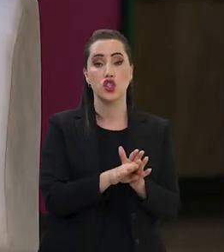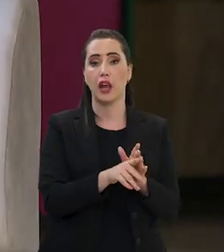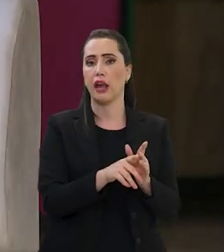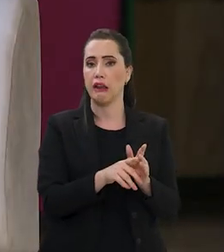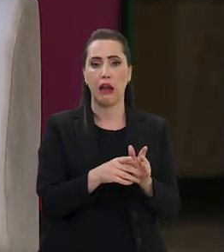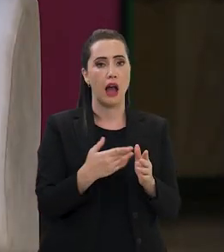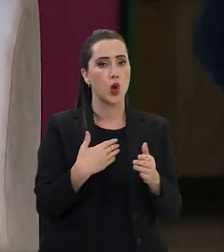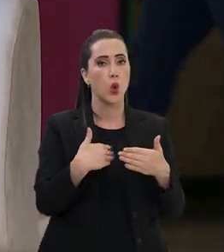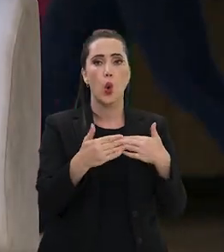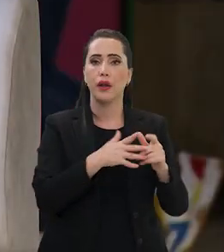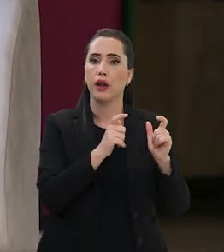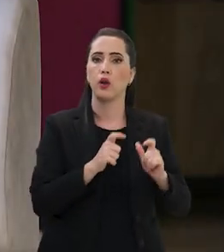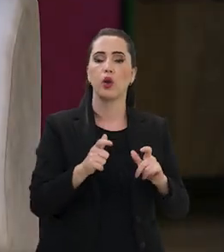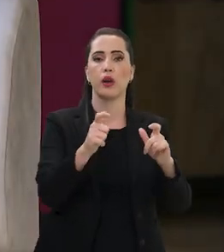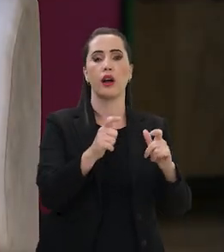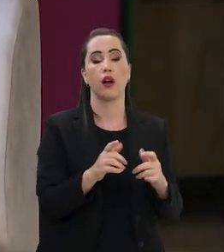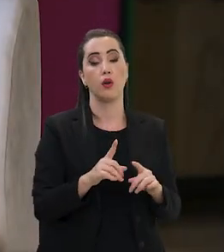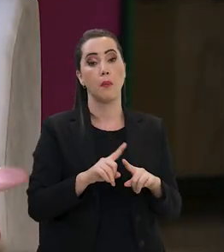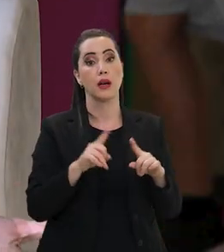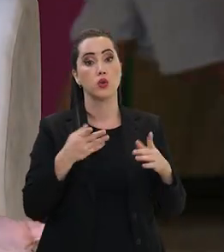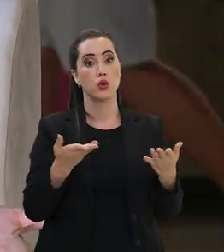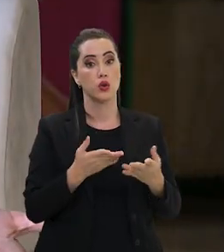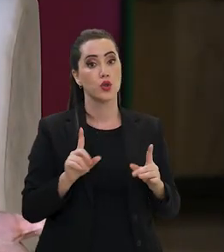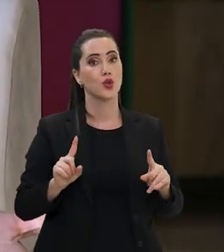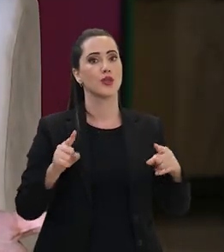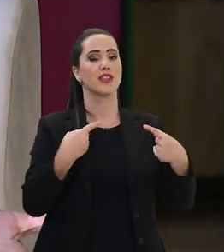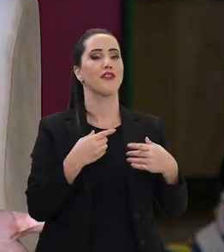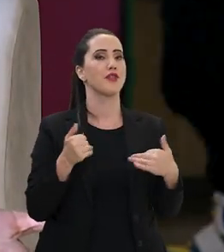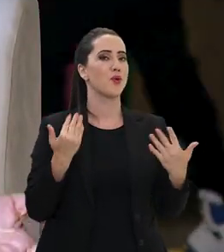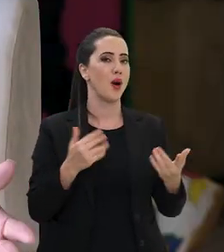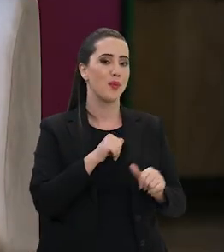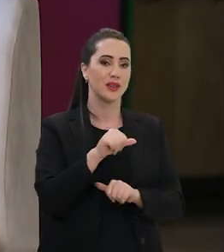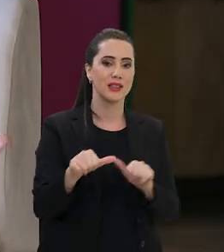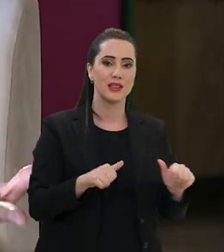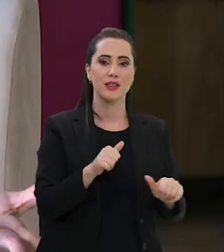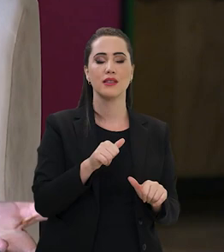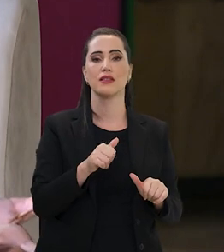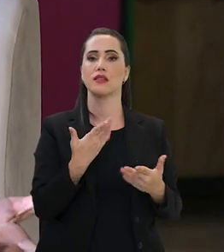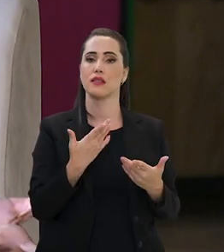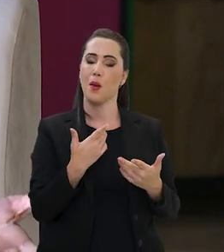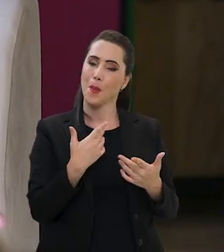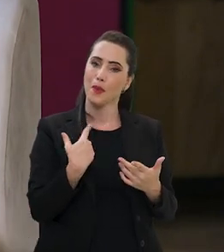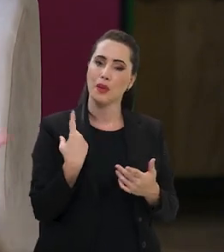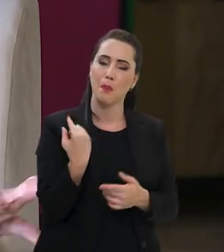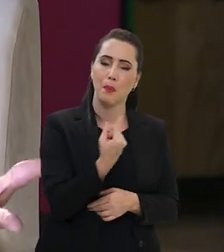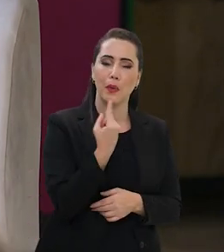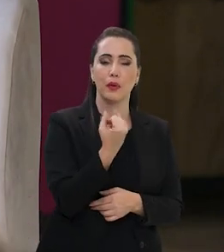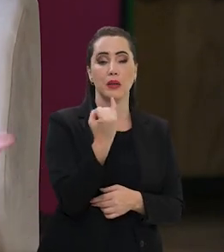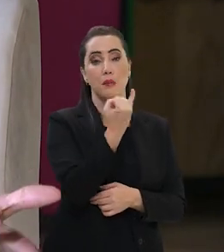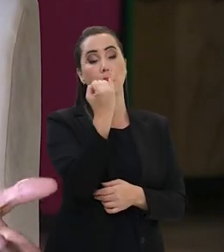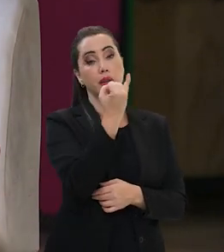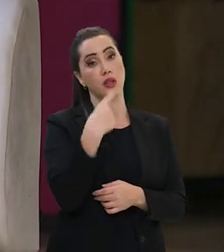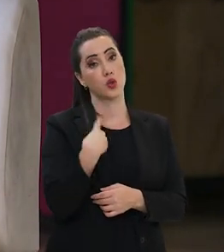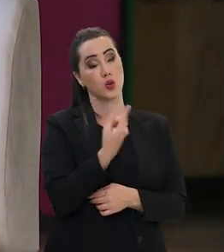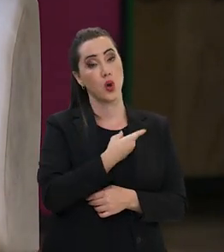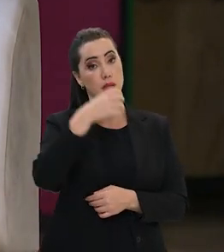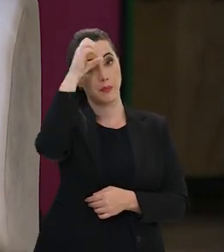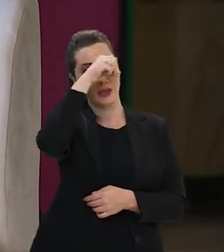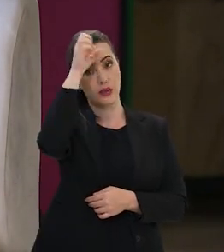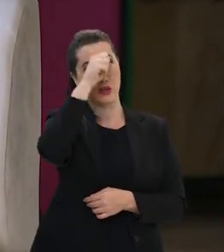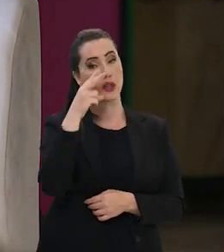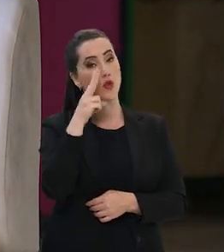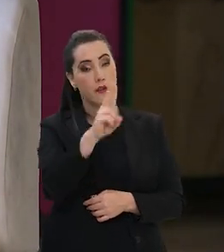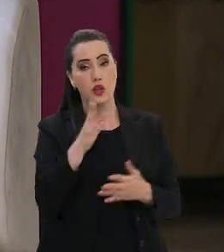tem qualidade, tem possibilidade de chegar àquela obra e qual é o nosso desafio hoje? Obviamente, a gente está aqui para as mudanças transformadoras e